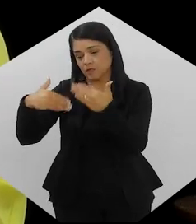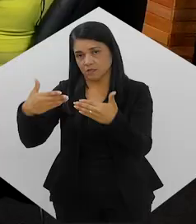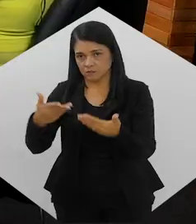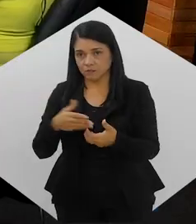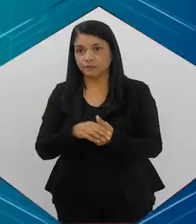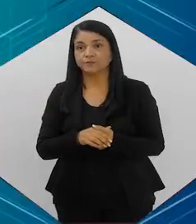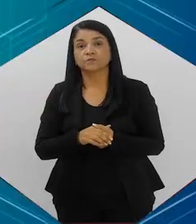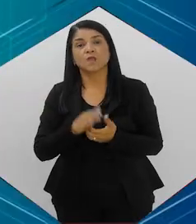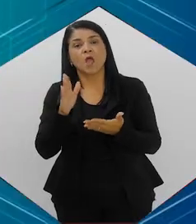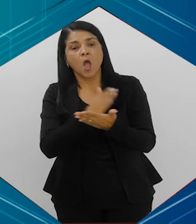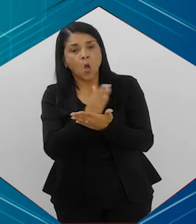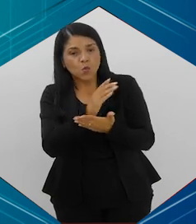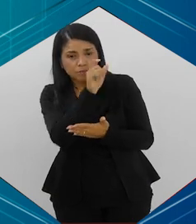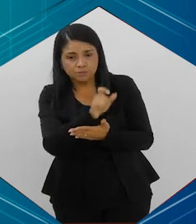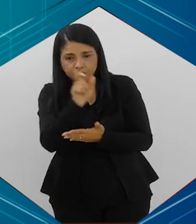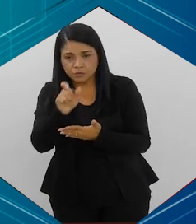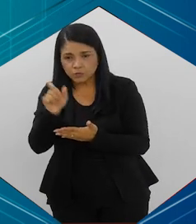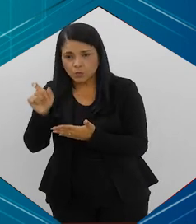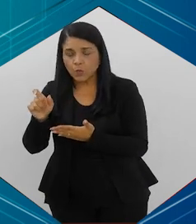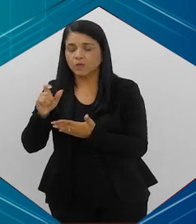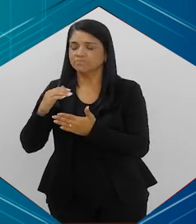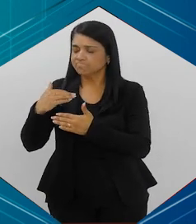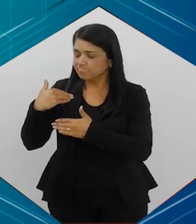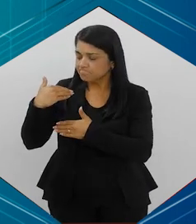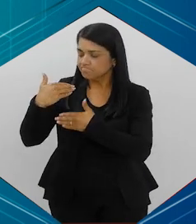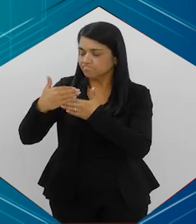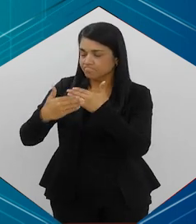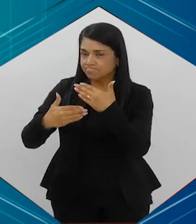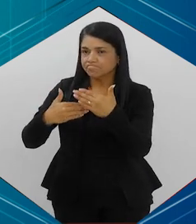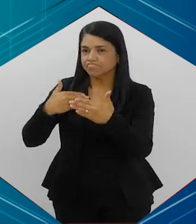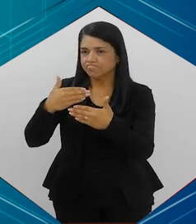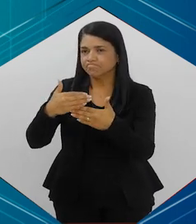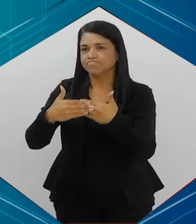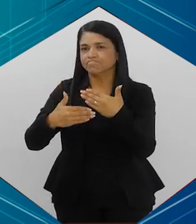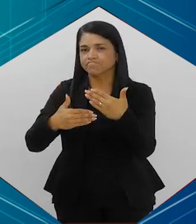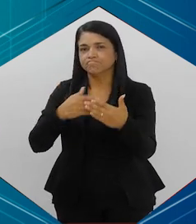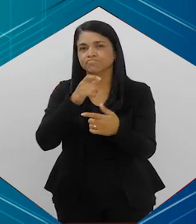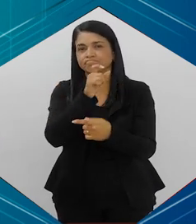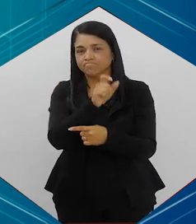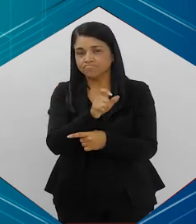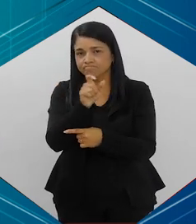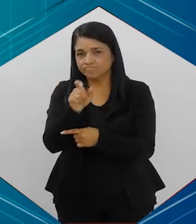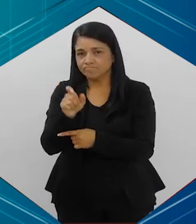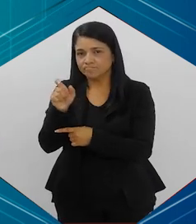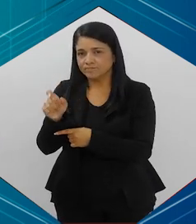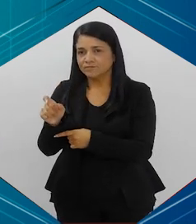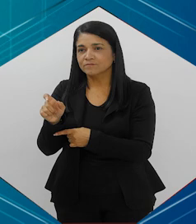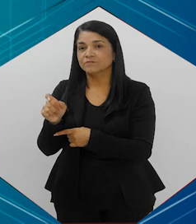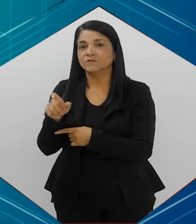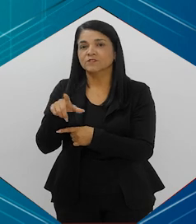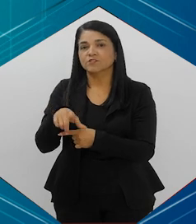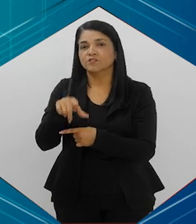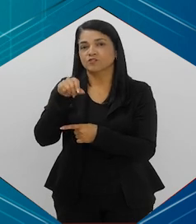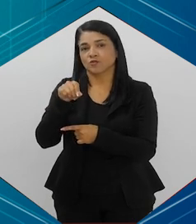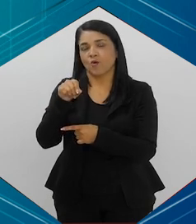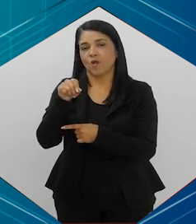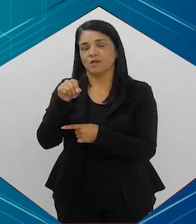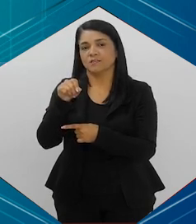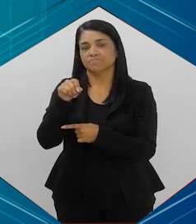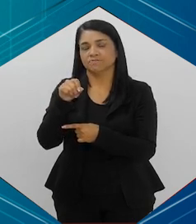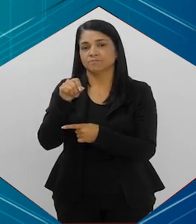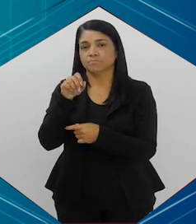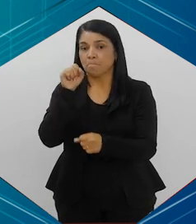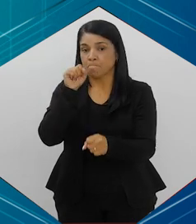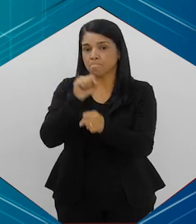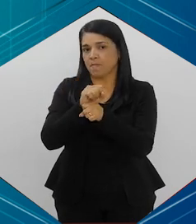processo? Em alguns casos, gradativamente, né? Tem pacientes que preferem ser um pouco